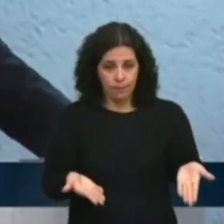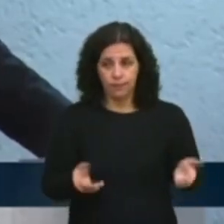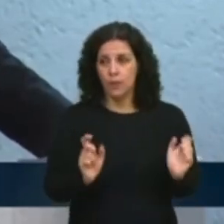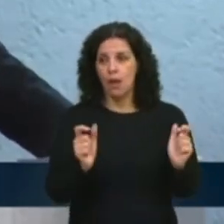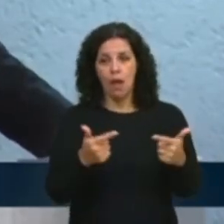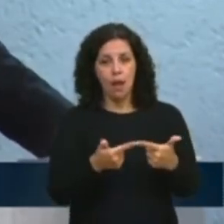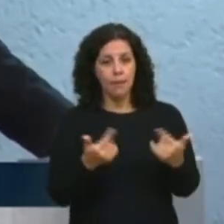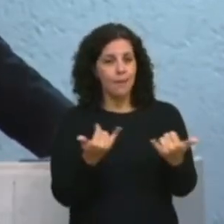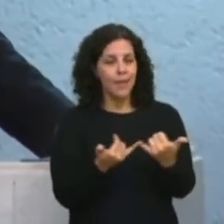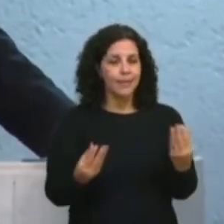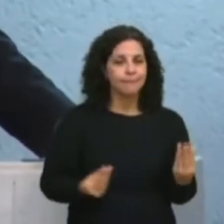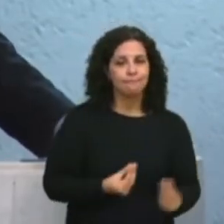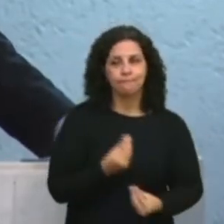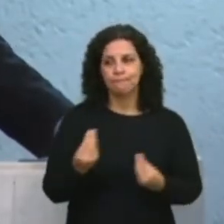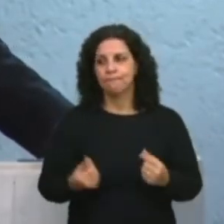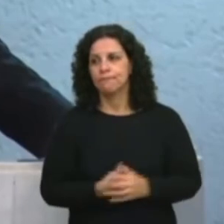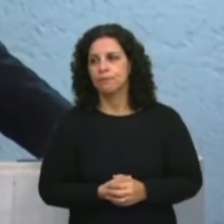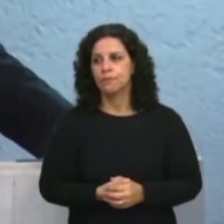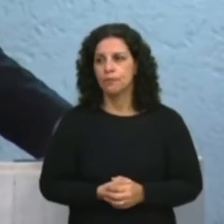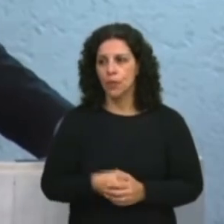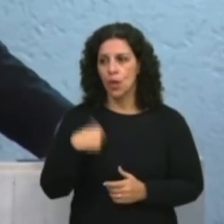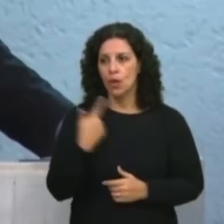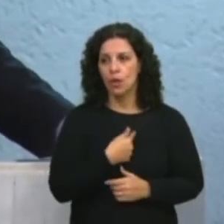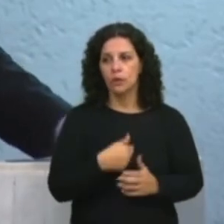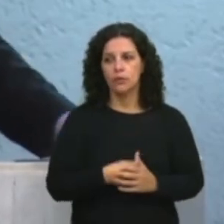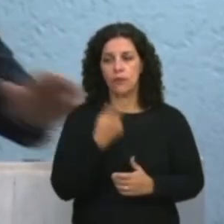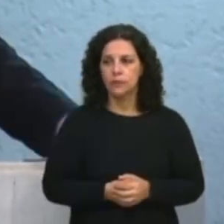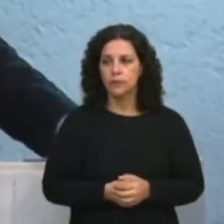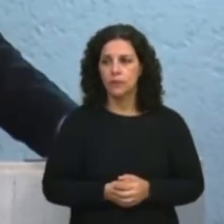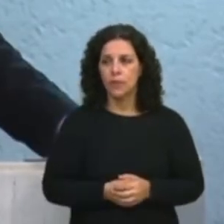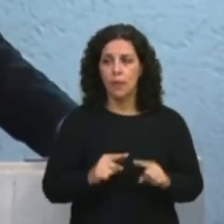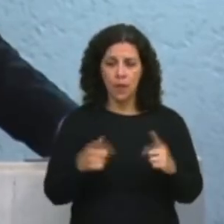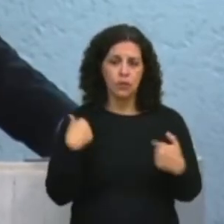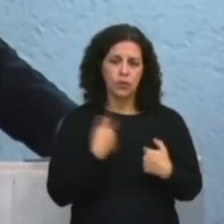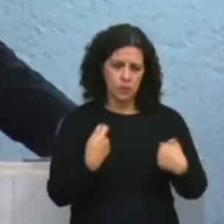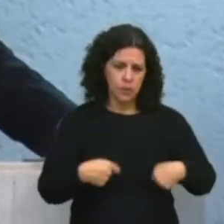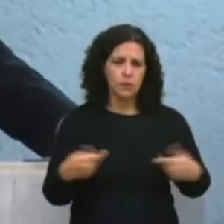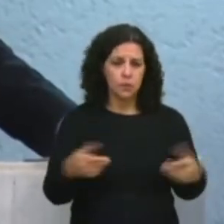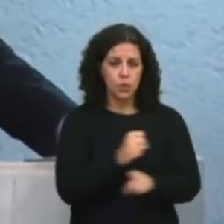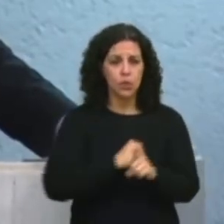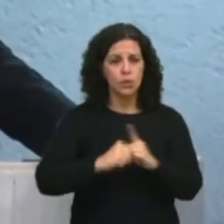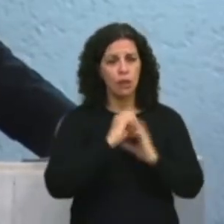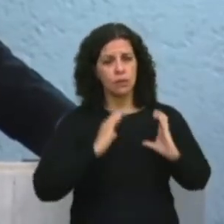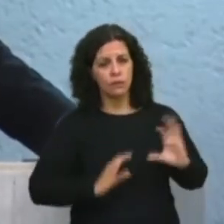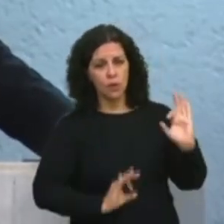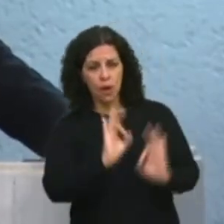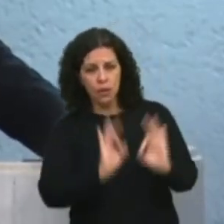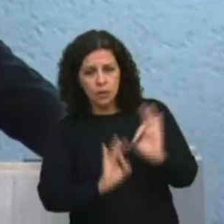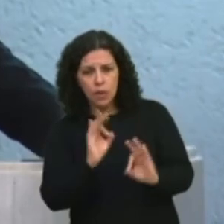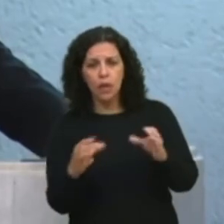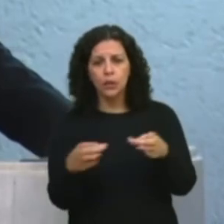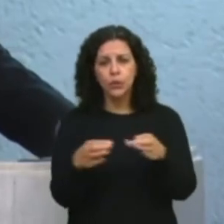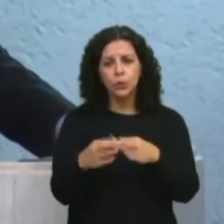Legislativa está muito submetida a questões públicas. Mas é necessário que a sociedade civil organizada, o